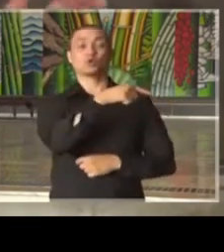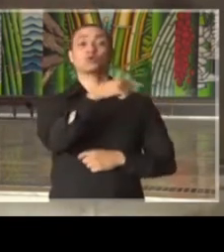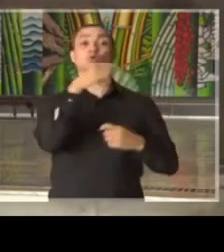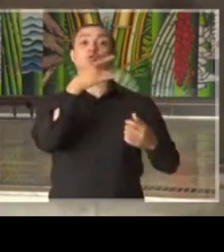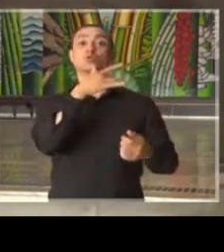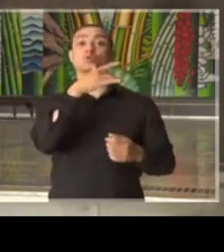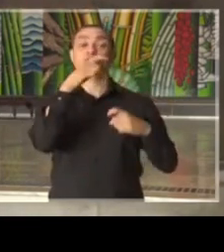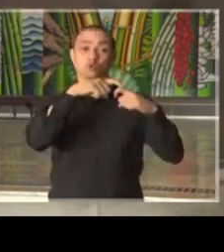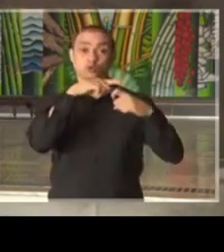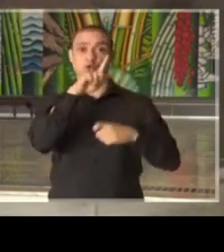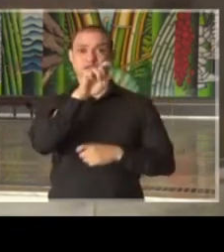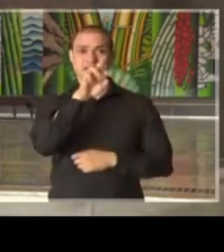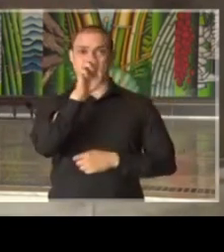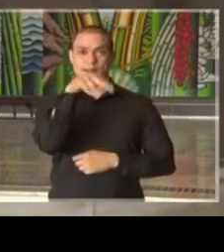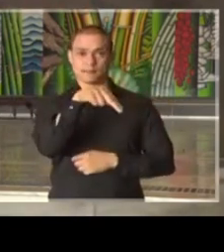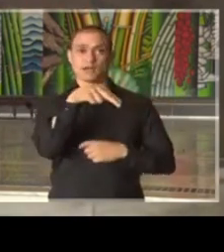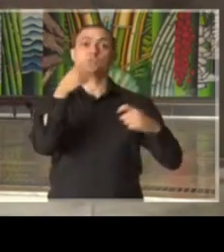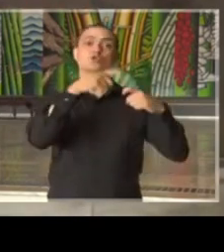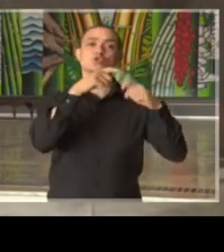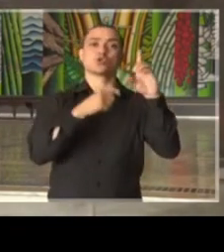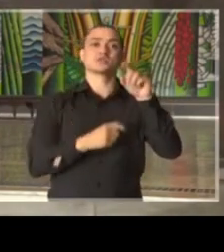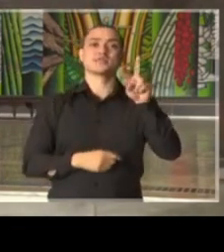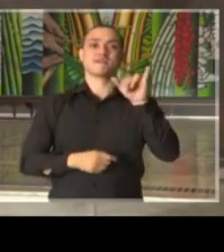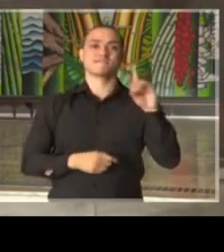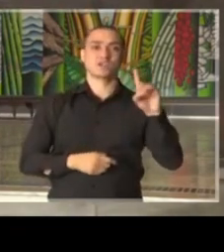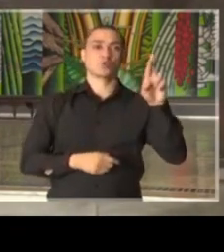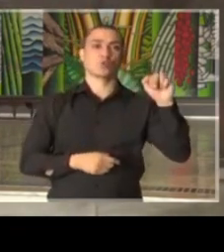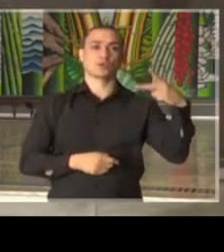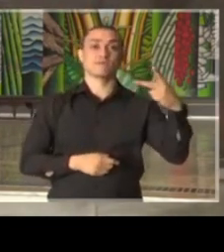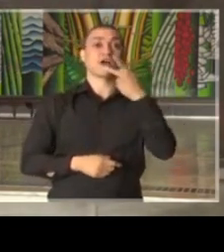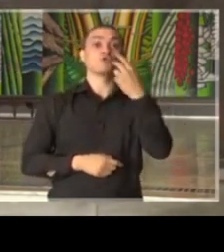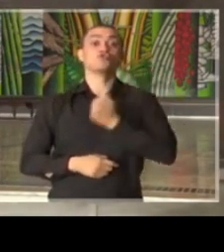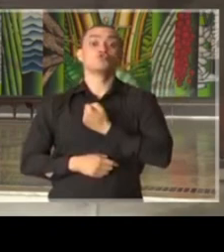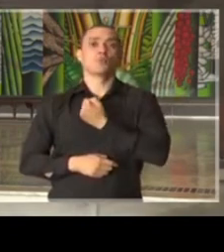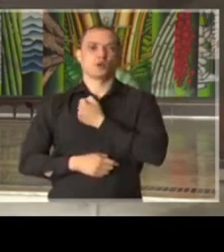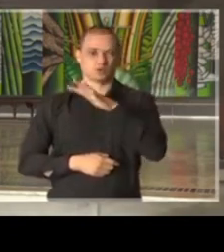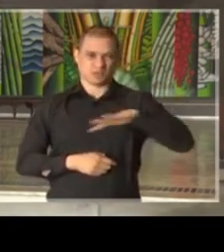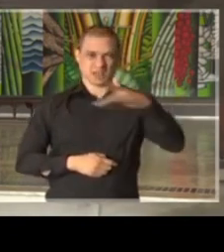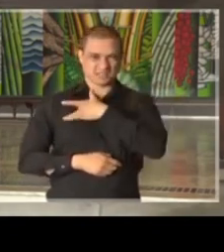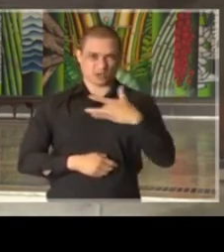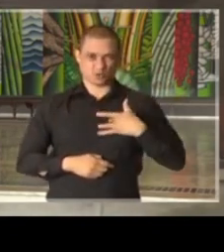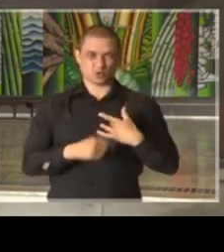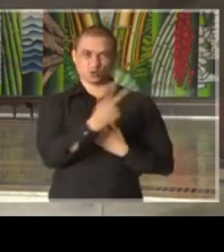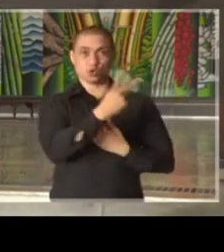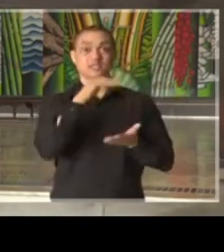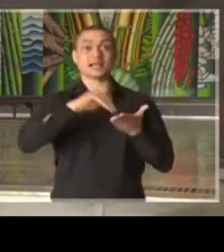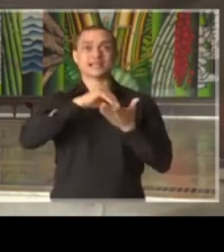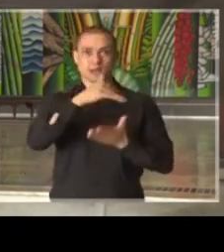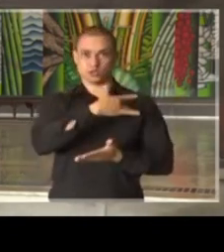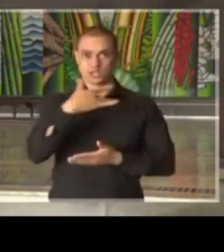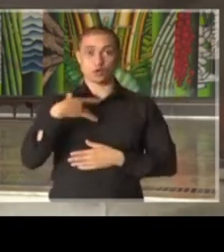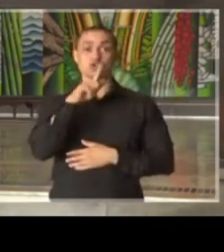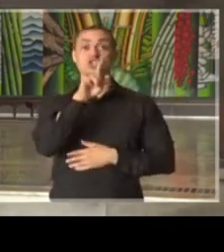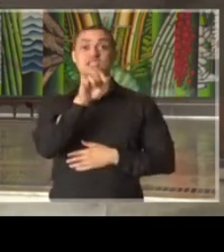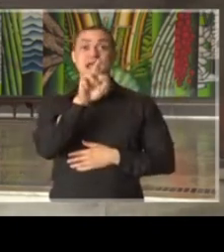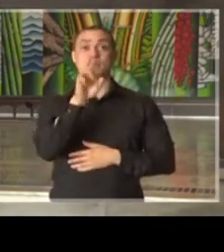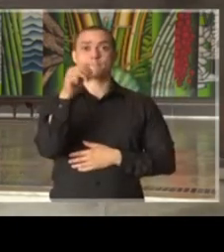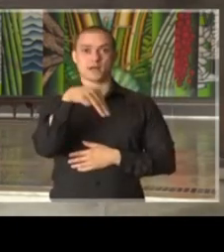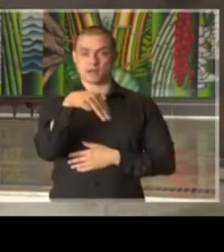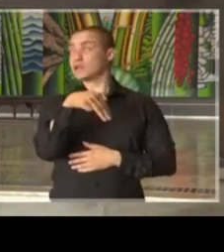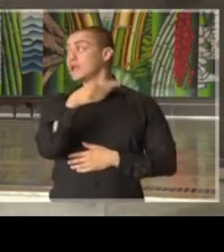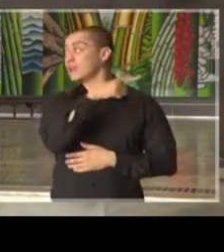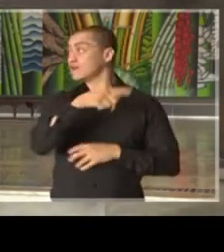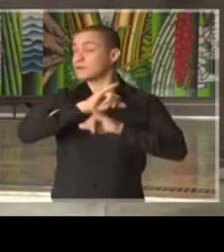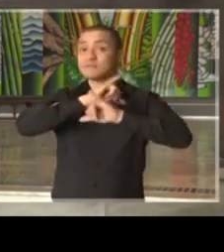Henrique Guerman e também com o doutor Davi Uip com os números da saúde, o doutor Zé Henrique Guerman, secretário da Saúde do Estado de São Paulo,